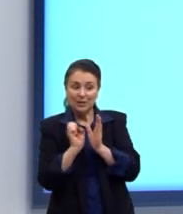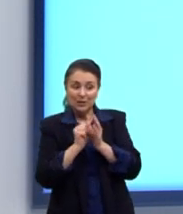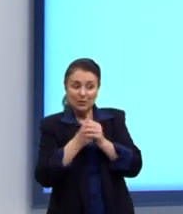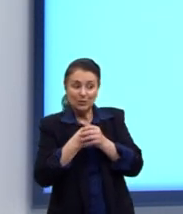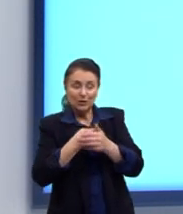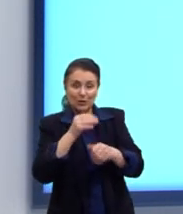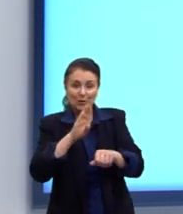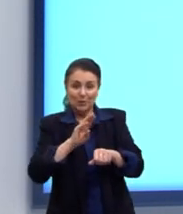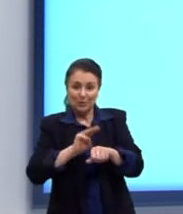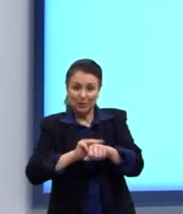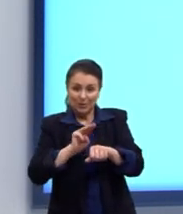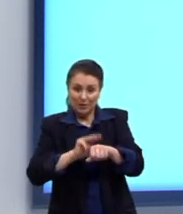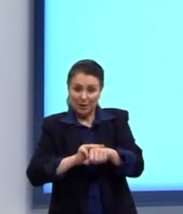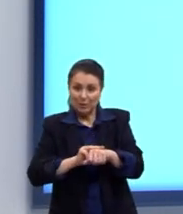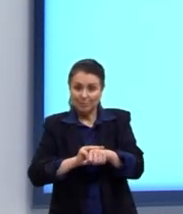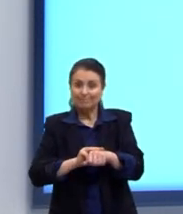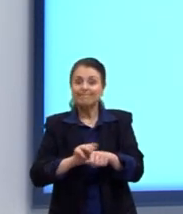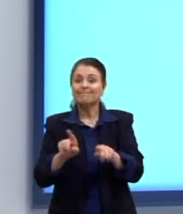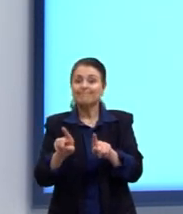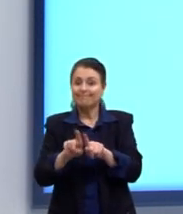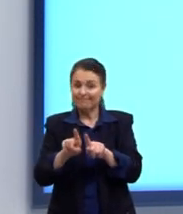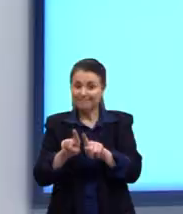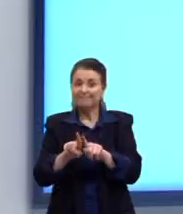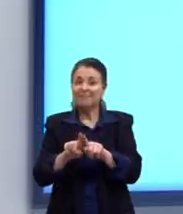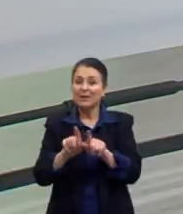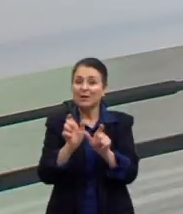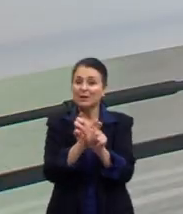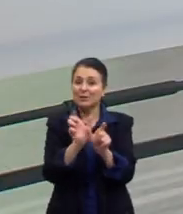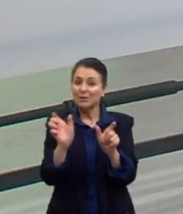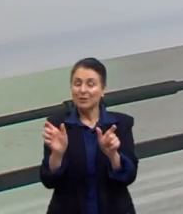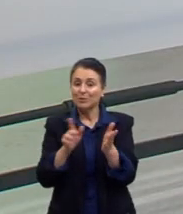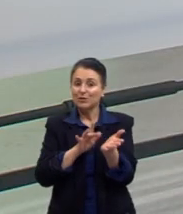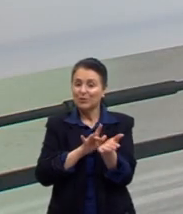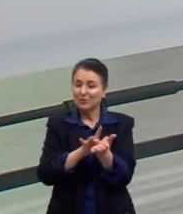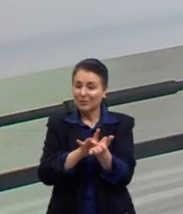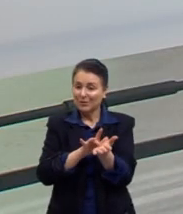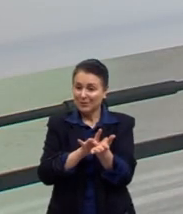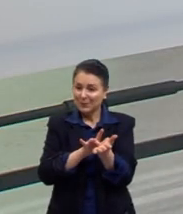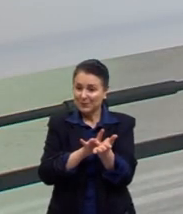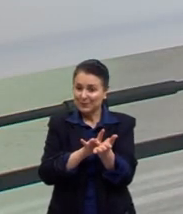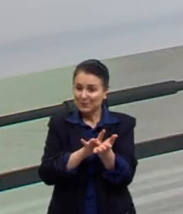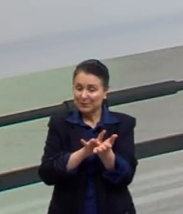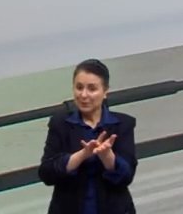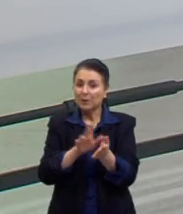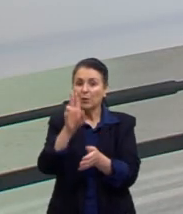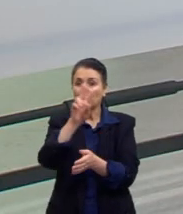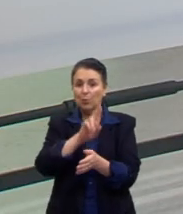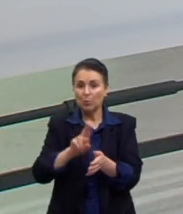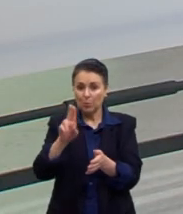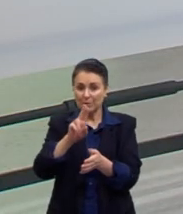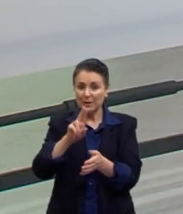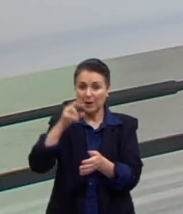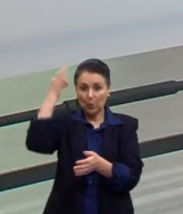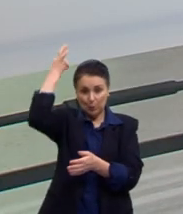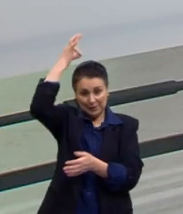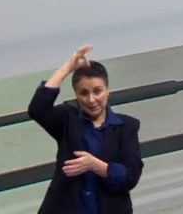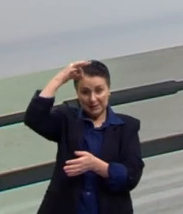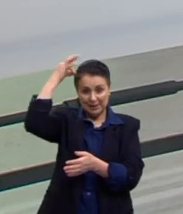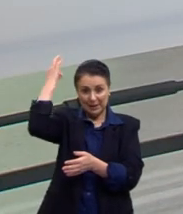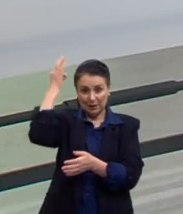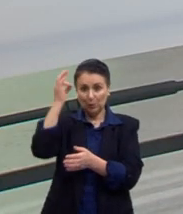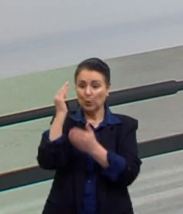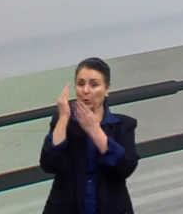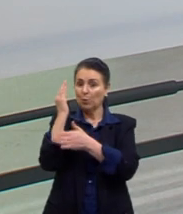sinônimo de falsidade e hipocrisia. Então, gente usa essa expressão um santo do pau oco, porque